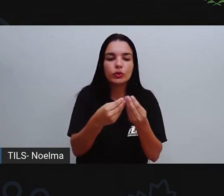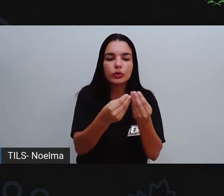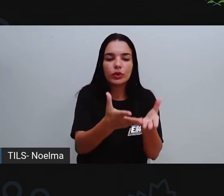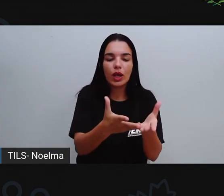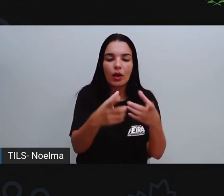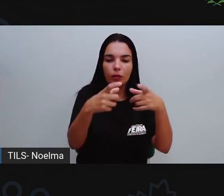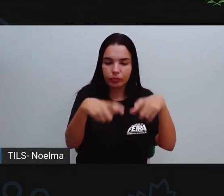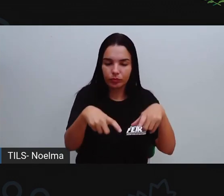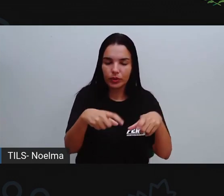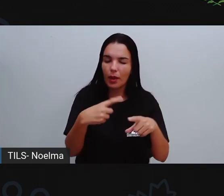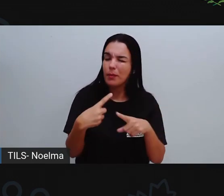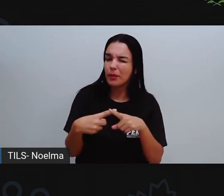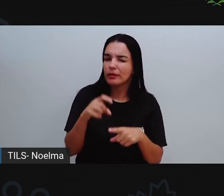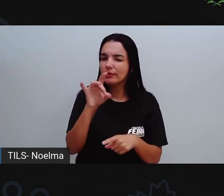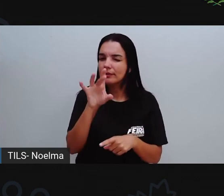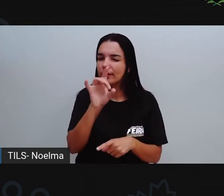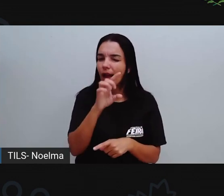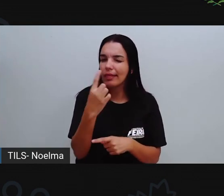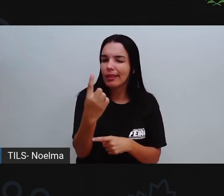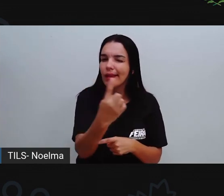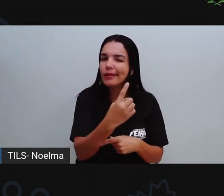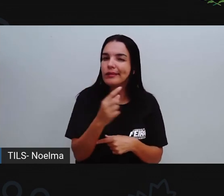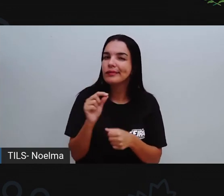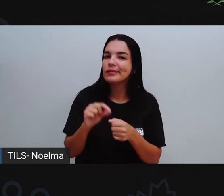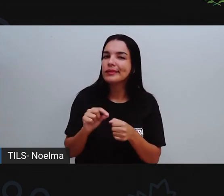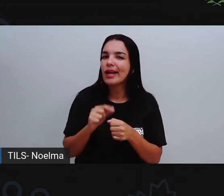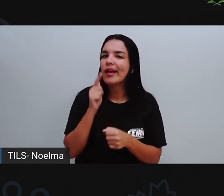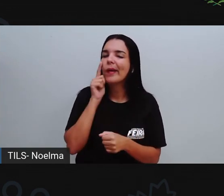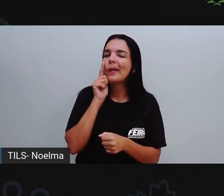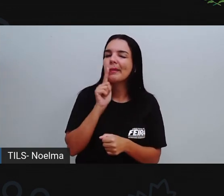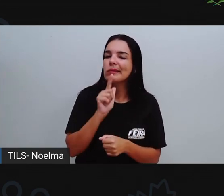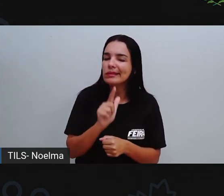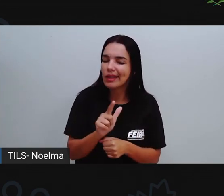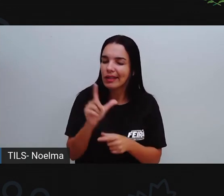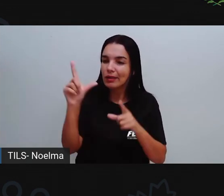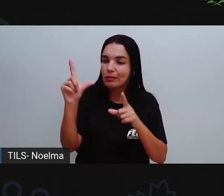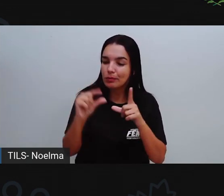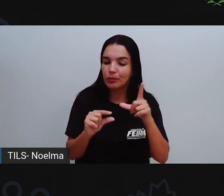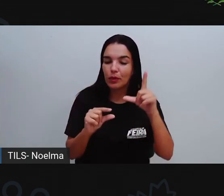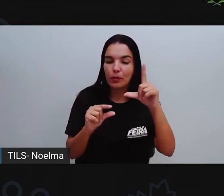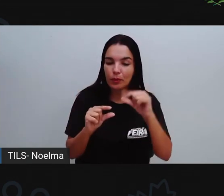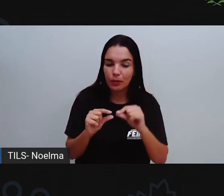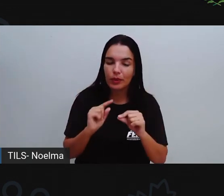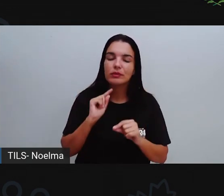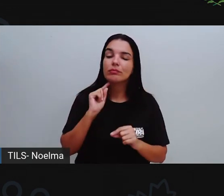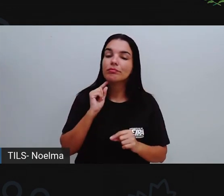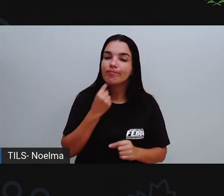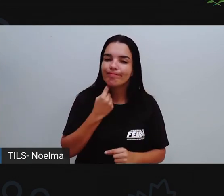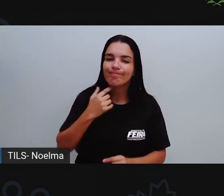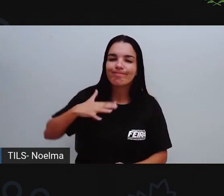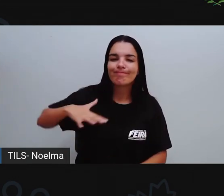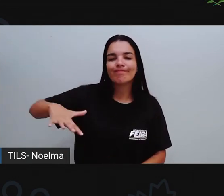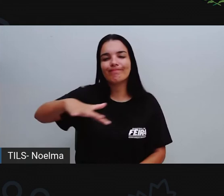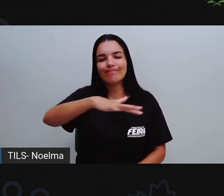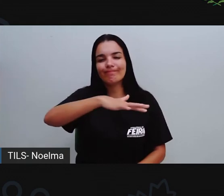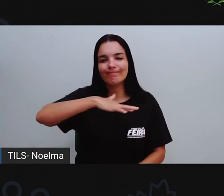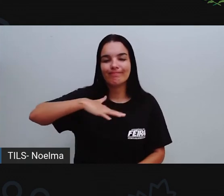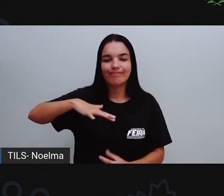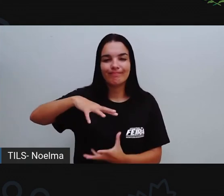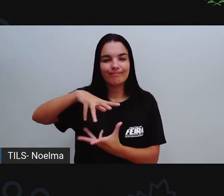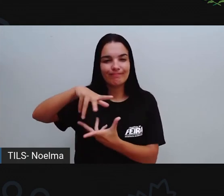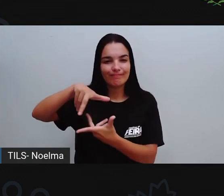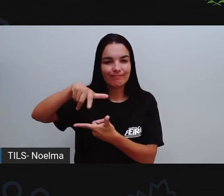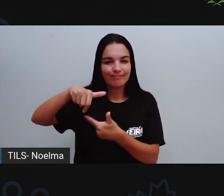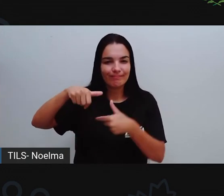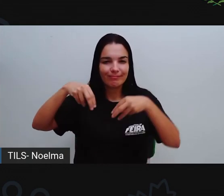Porque se cada um fizer a sua parte, a gente consegue, sim, reduzir aí a poluição, né, no nosso planeta,